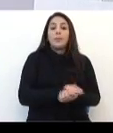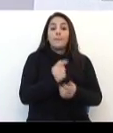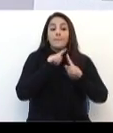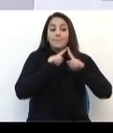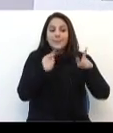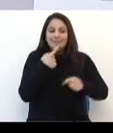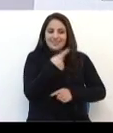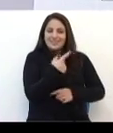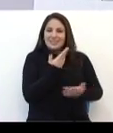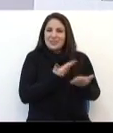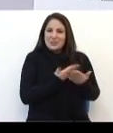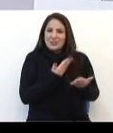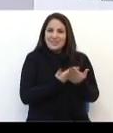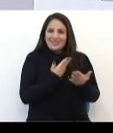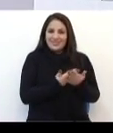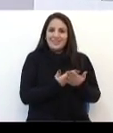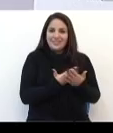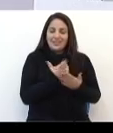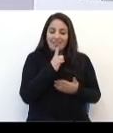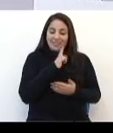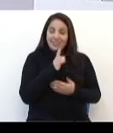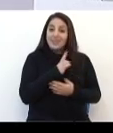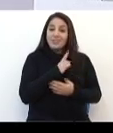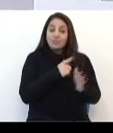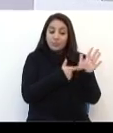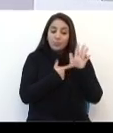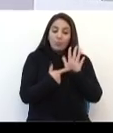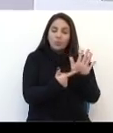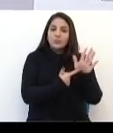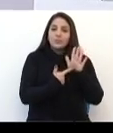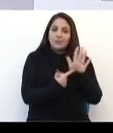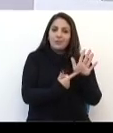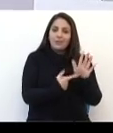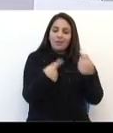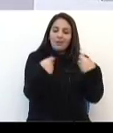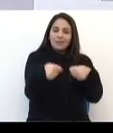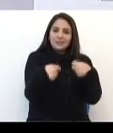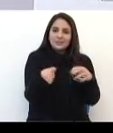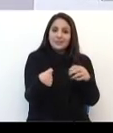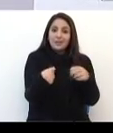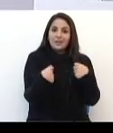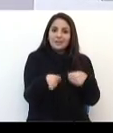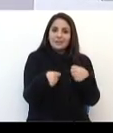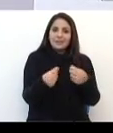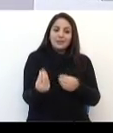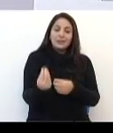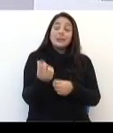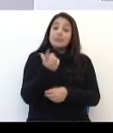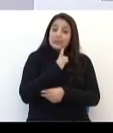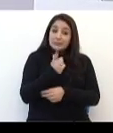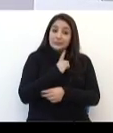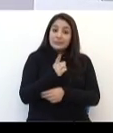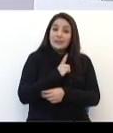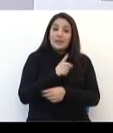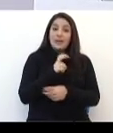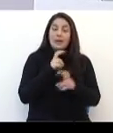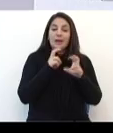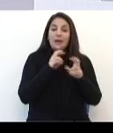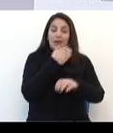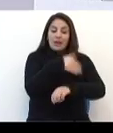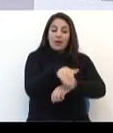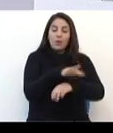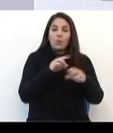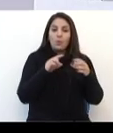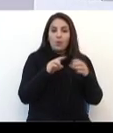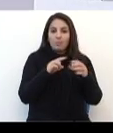só que nesse estudo foi apontado a necessidade da implantação da pista preferencial no primeiro momento, que